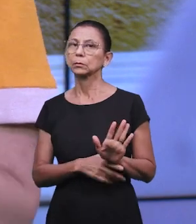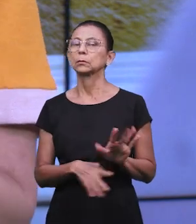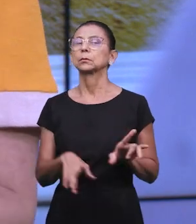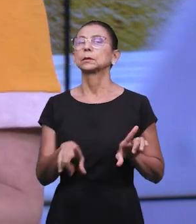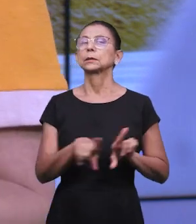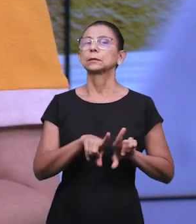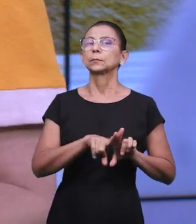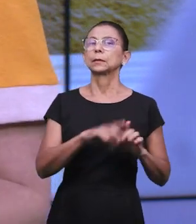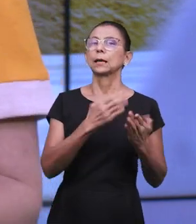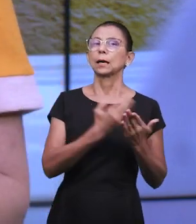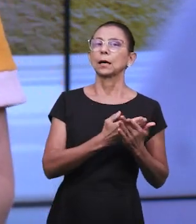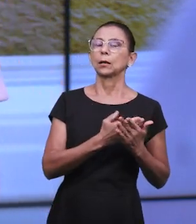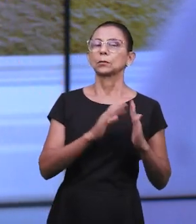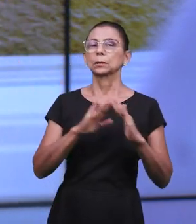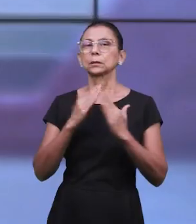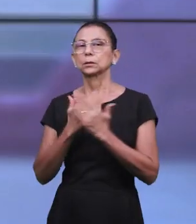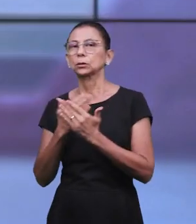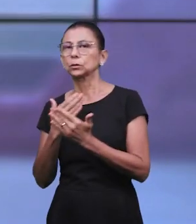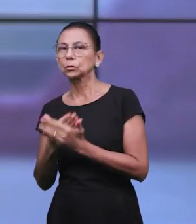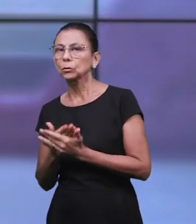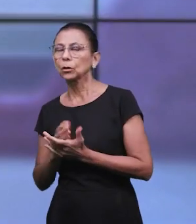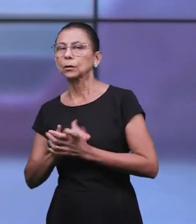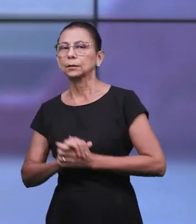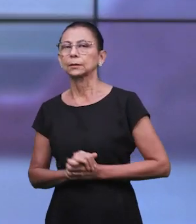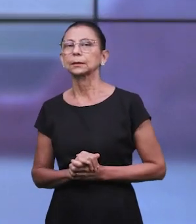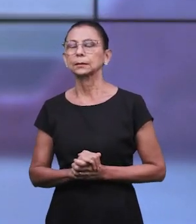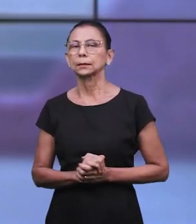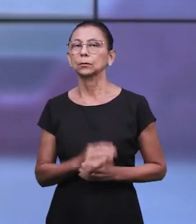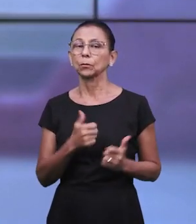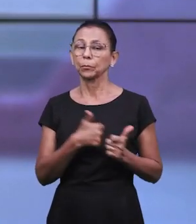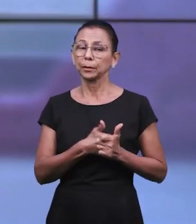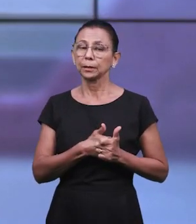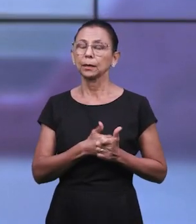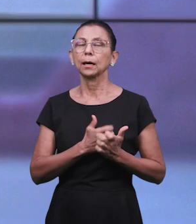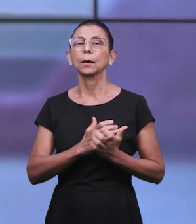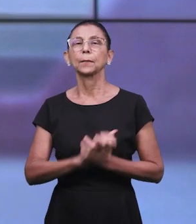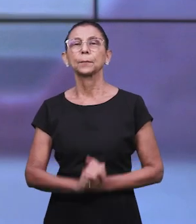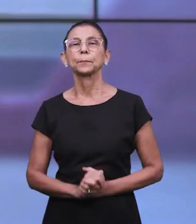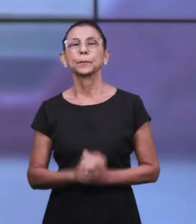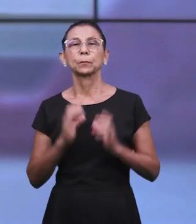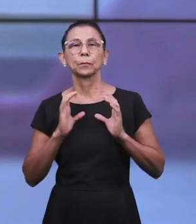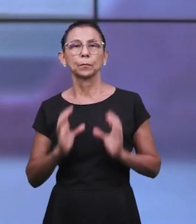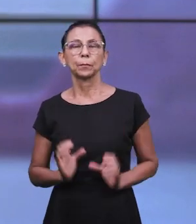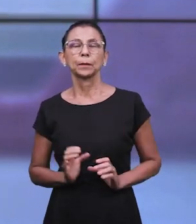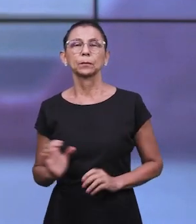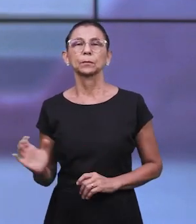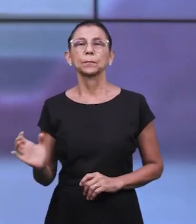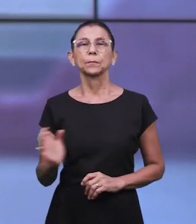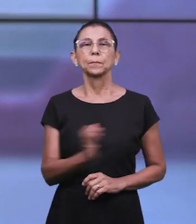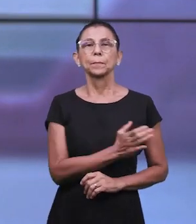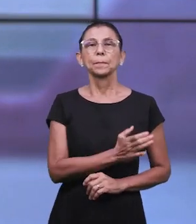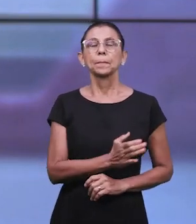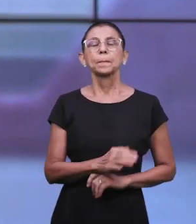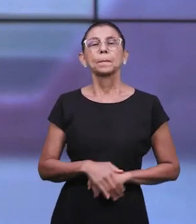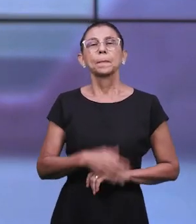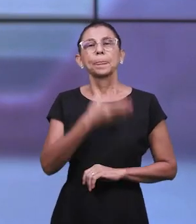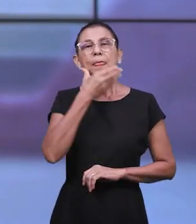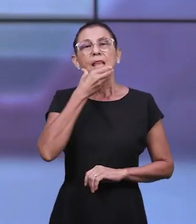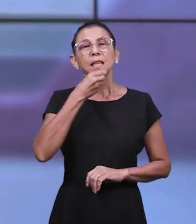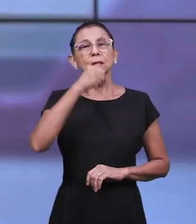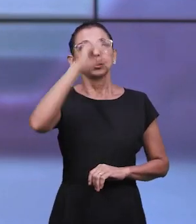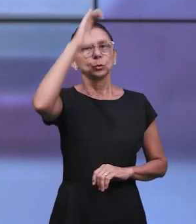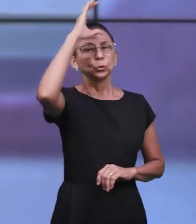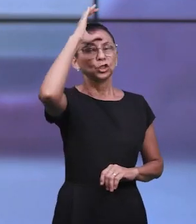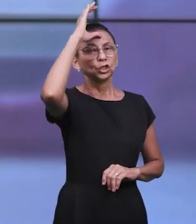hábitos nas aulas e nas escolas. Voltemos ao exemplo de Mardoqueu. O que a Bíblia nos ensina? Ele